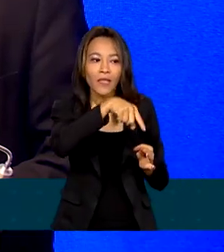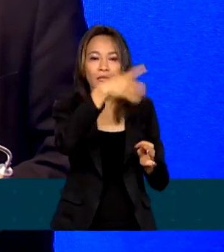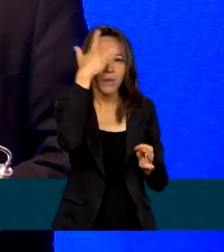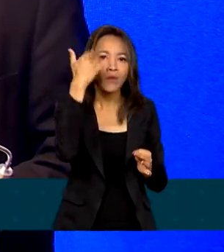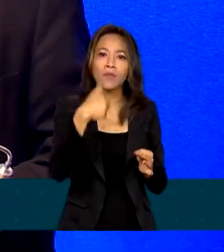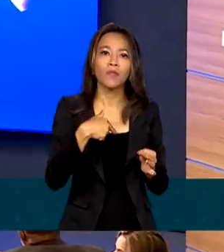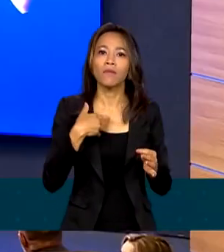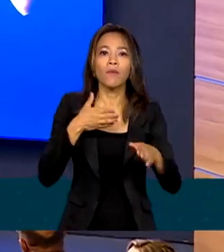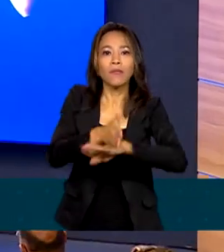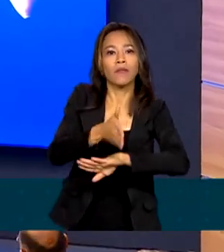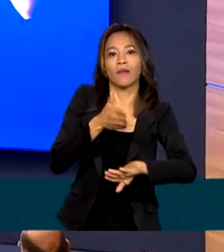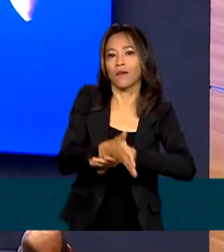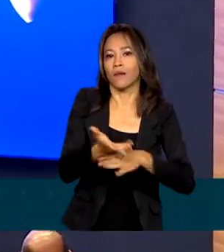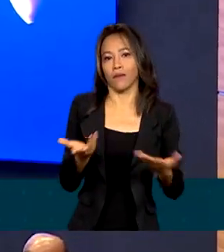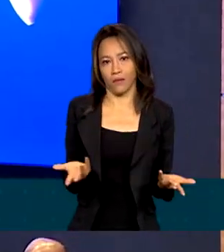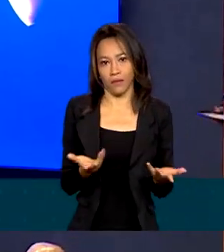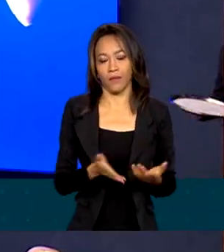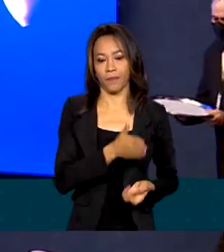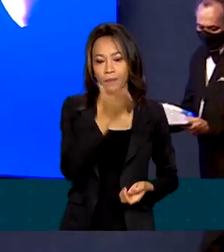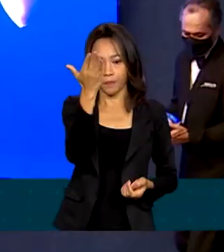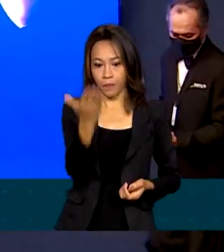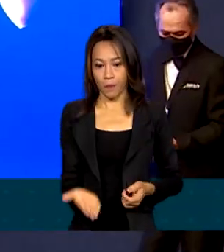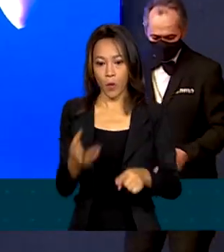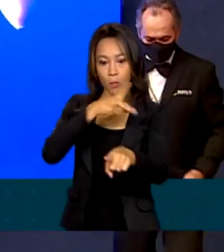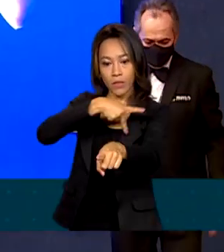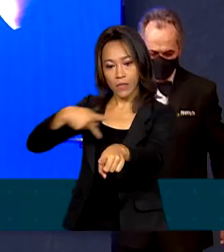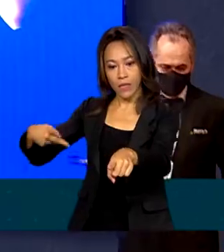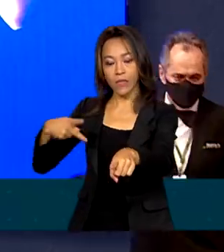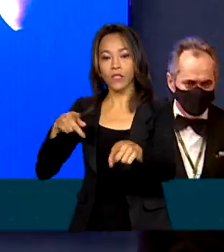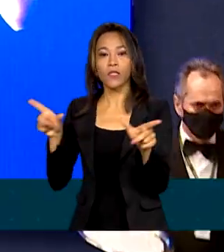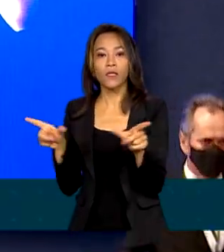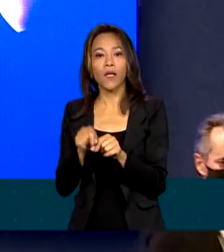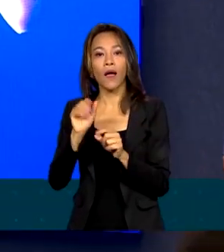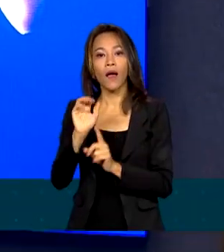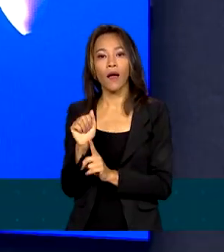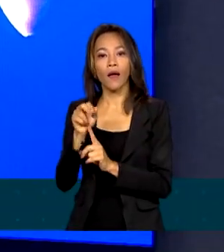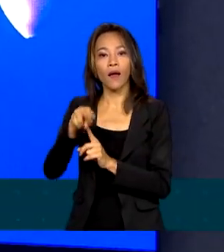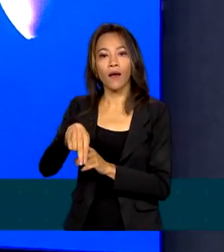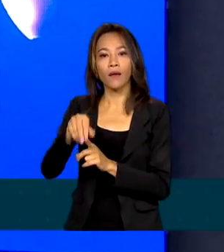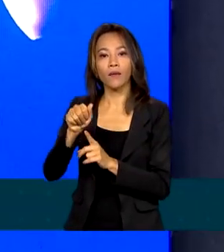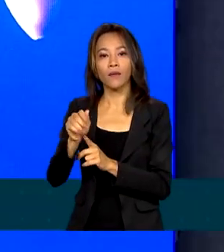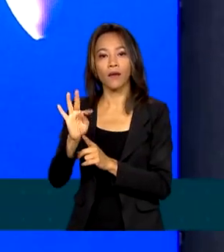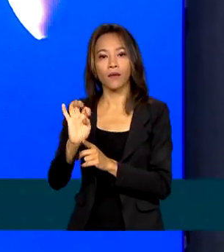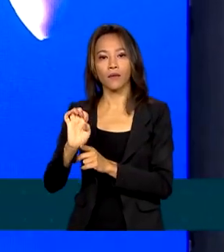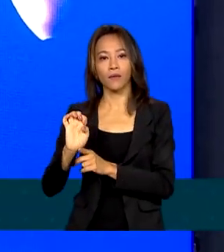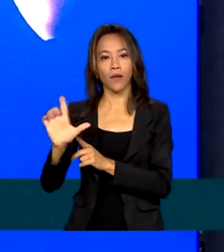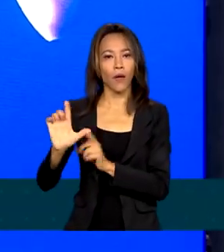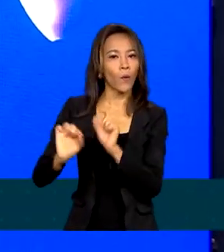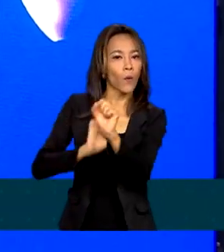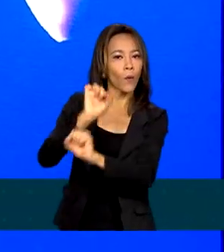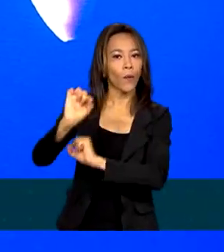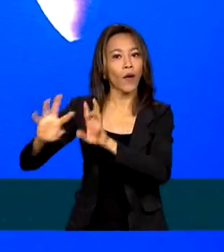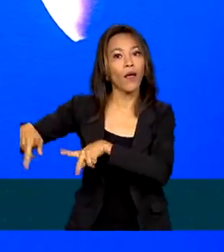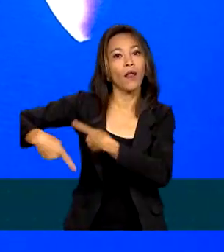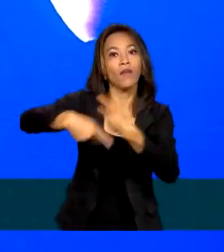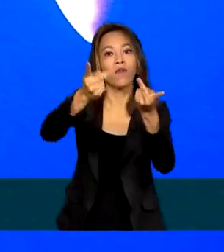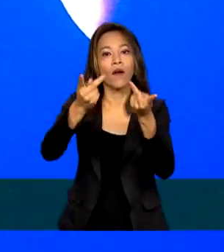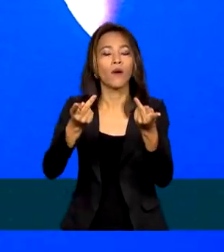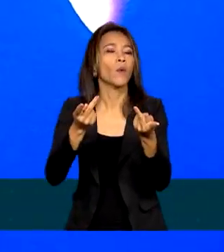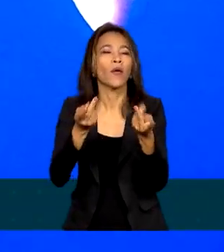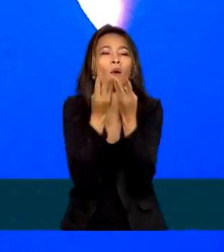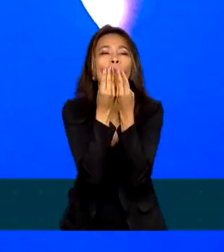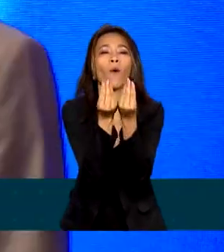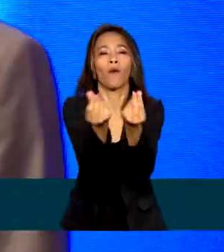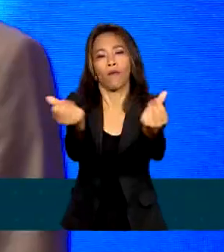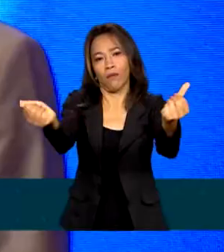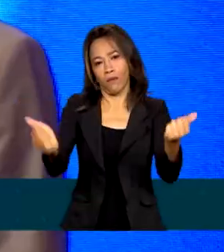conectados. Para o presidente da Anatel, outro desafio da inclusão digital é levar um serviço de qualidade ao